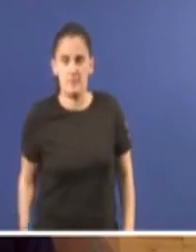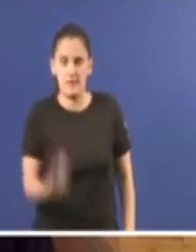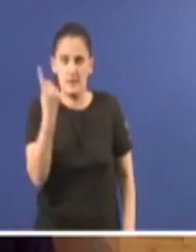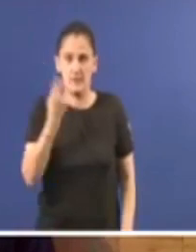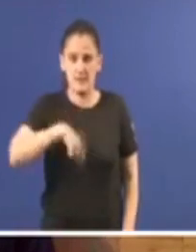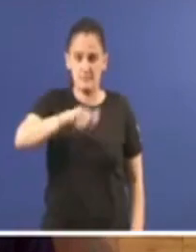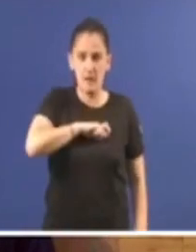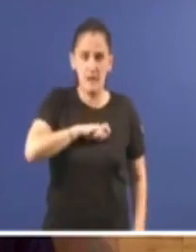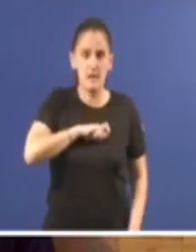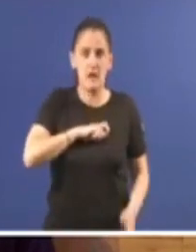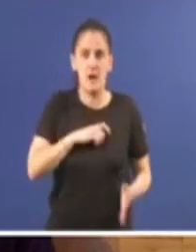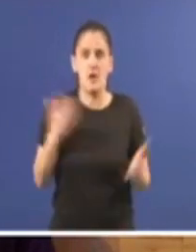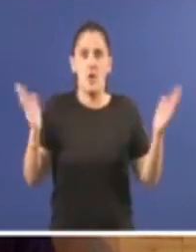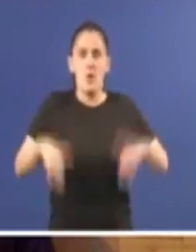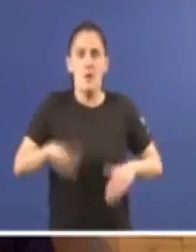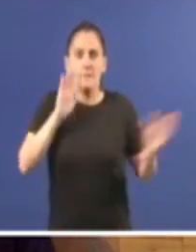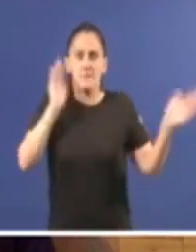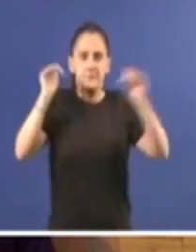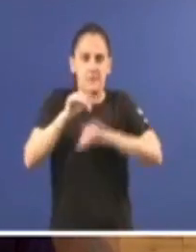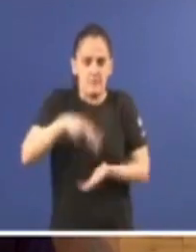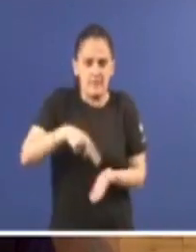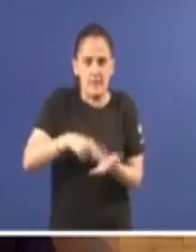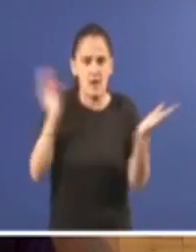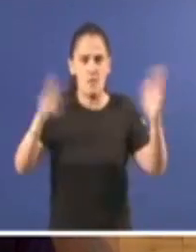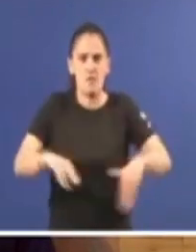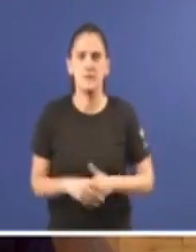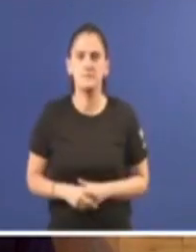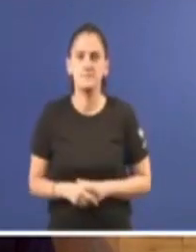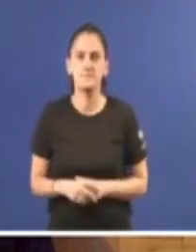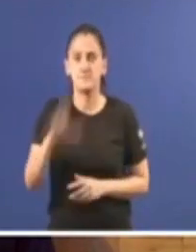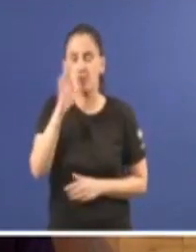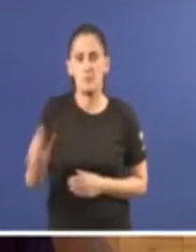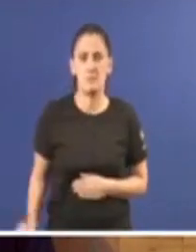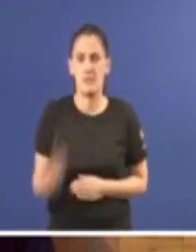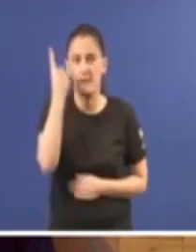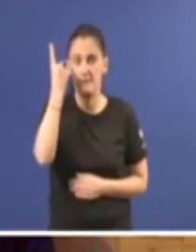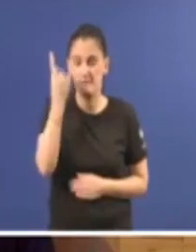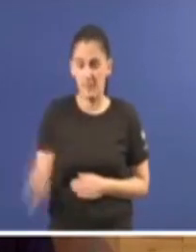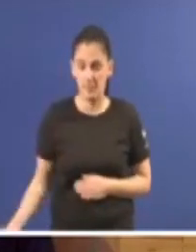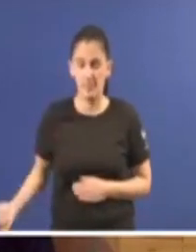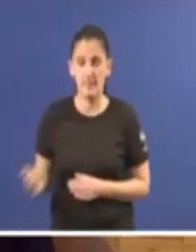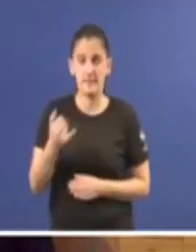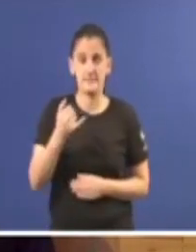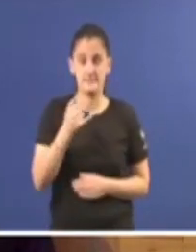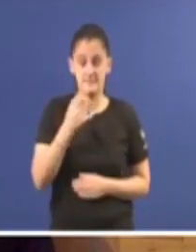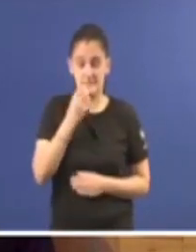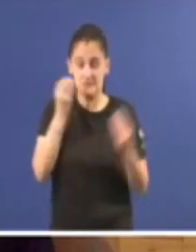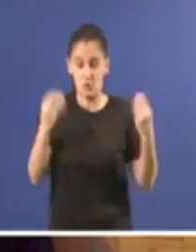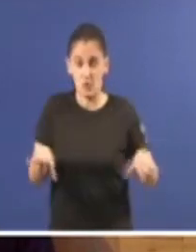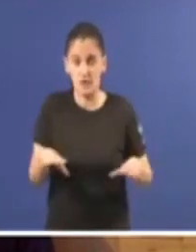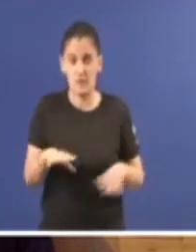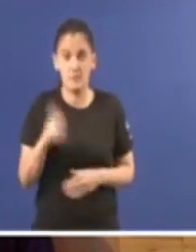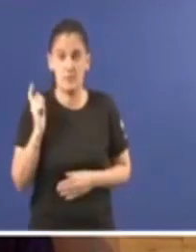na historia, non se garante a atención presencial nos centros. E por primeira vez na historia, os profesionais son